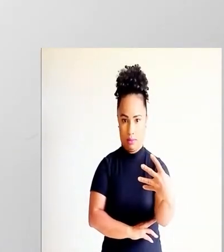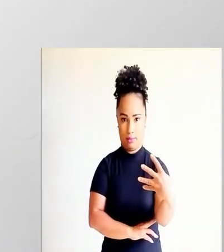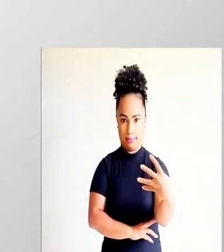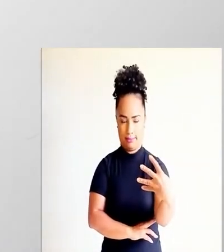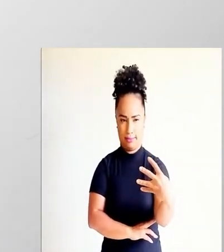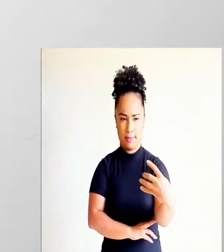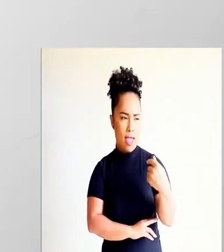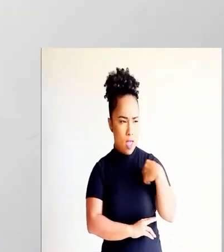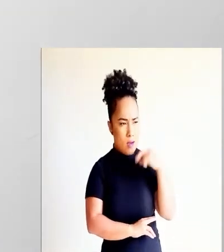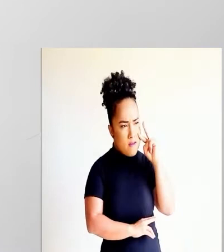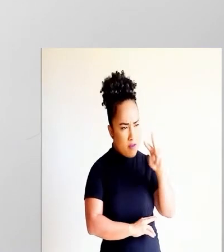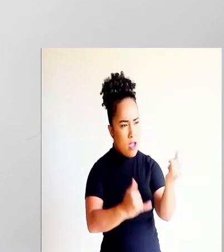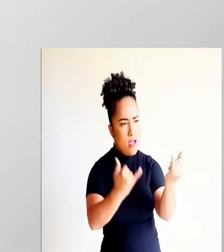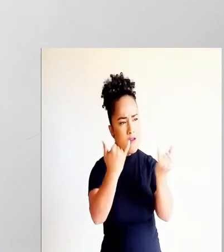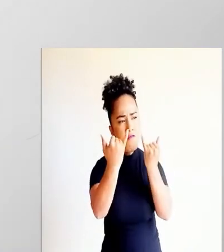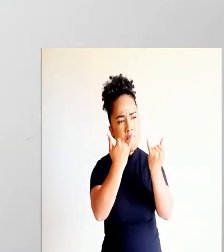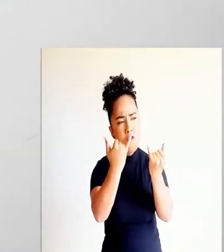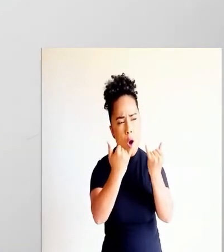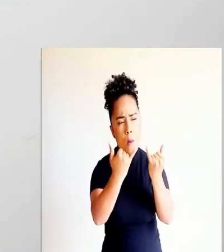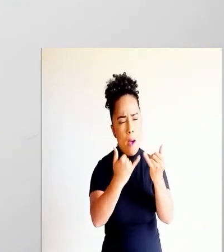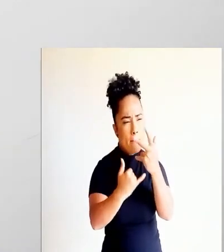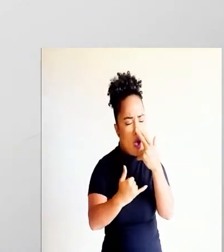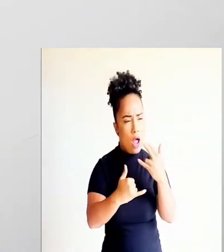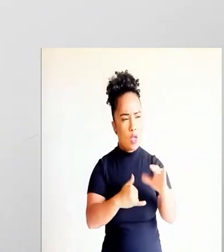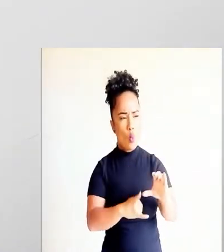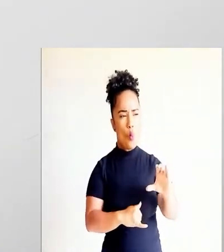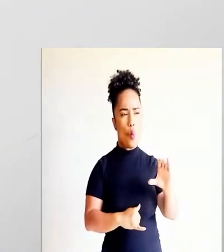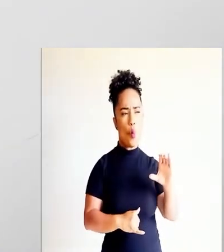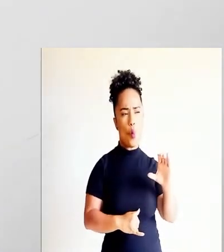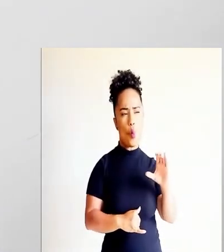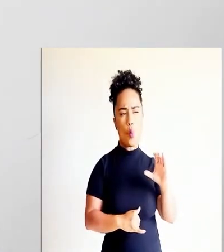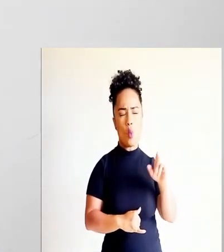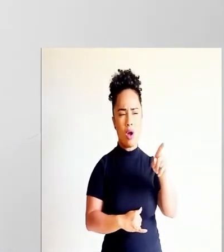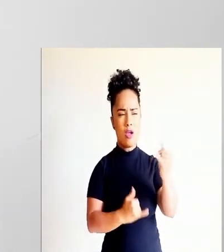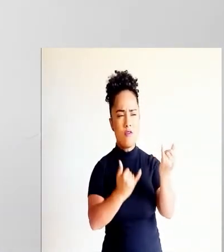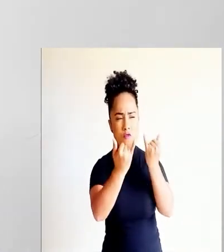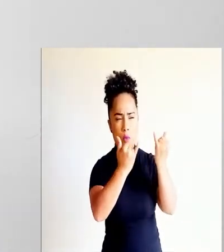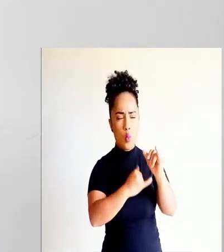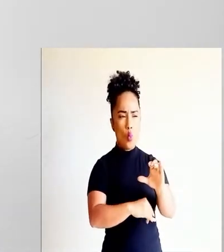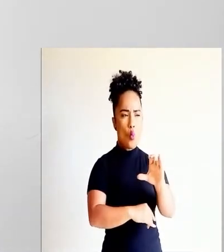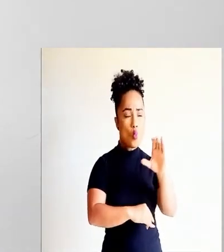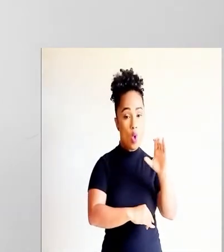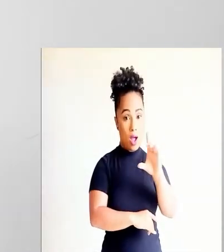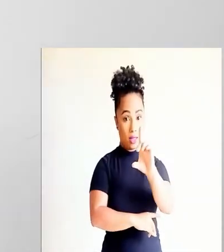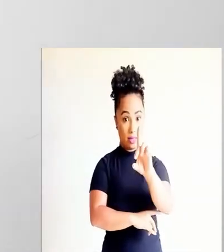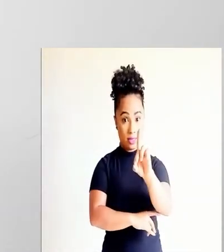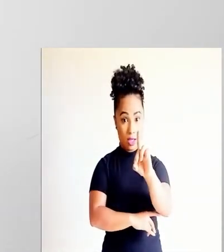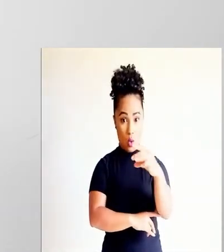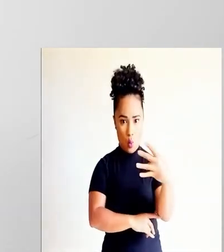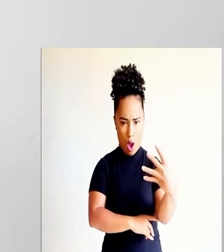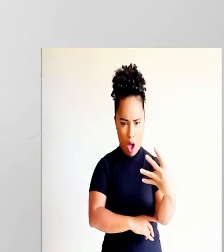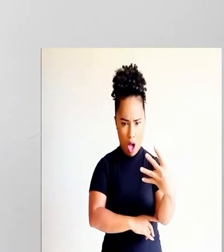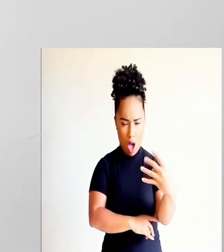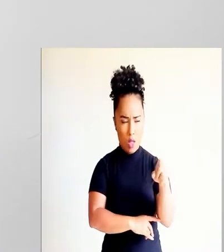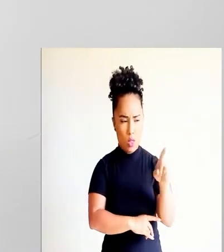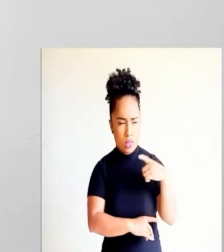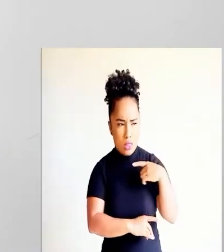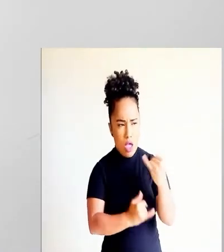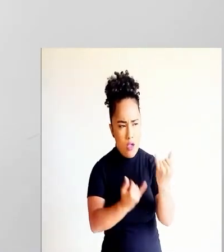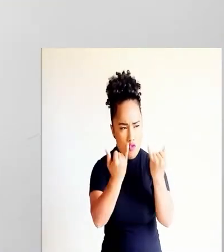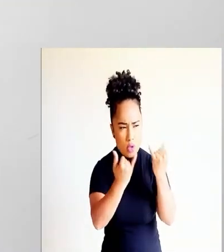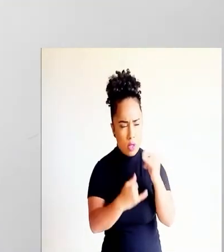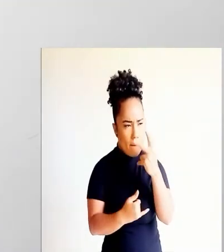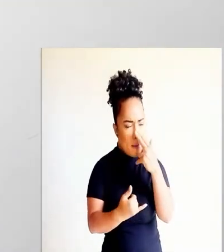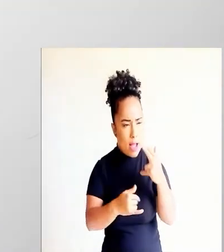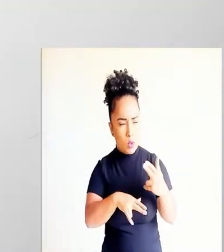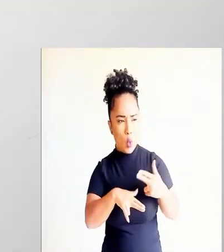Descritor 4, inferir uma informação implícita no texto. Descritor 4, inferir